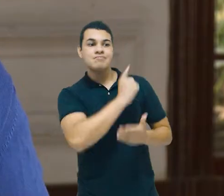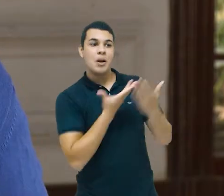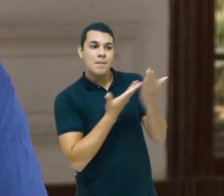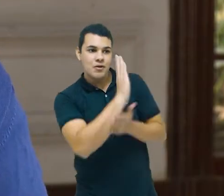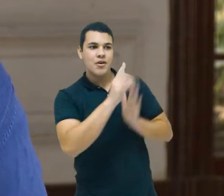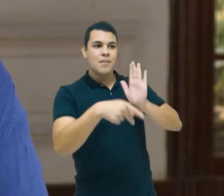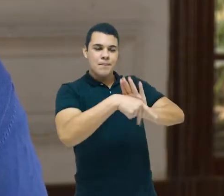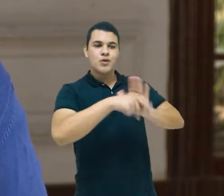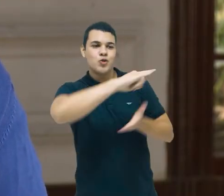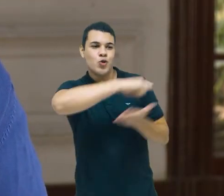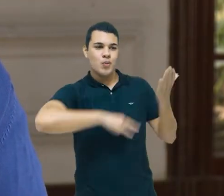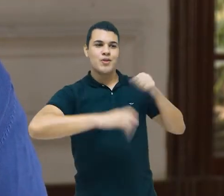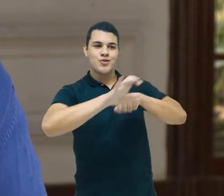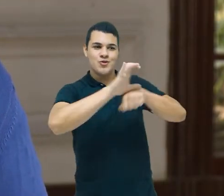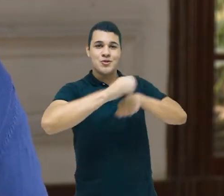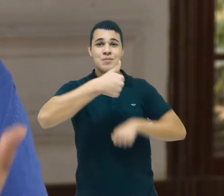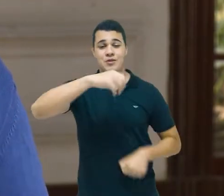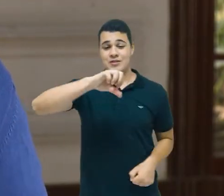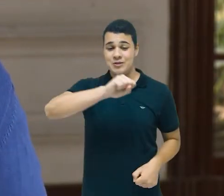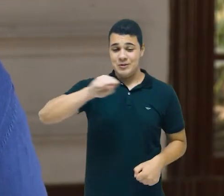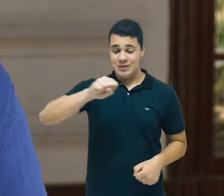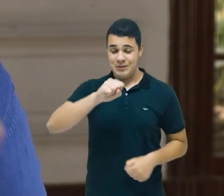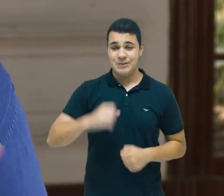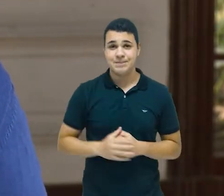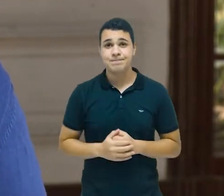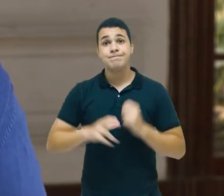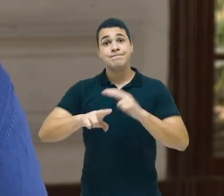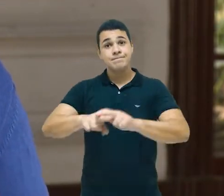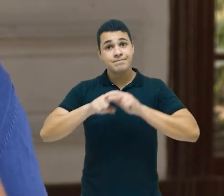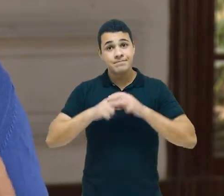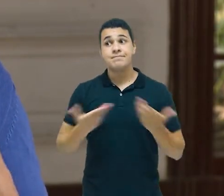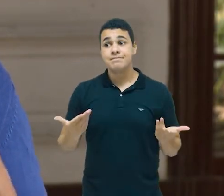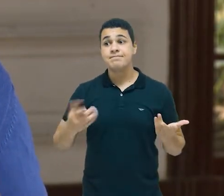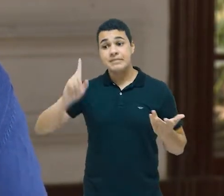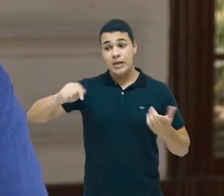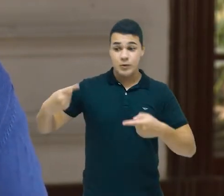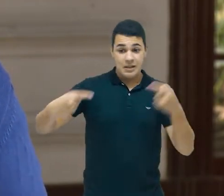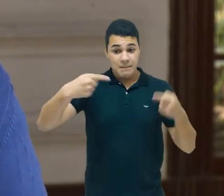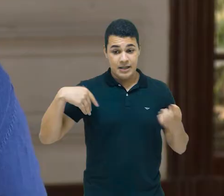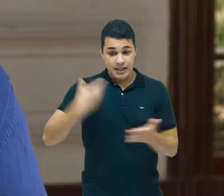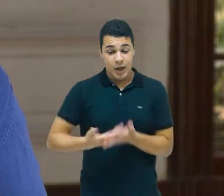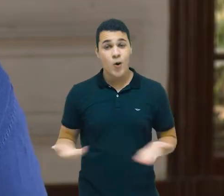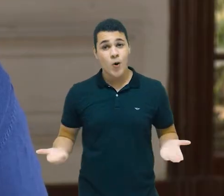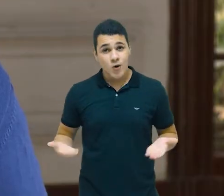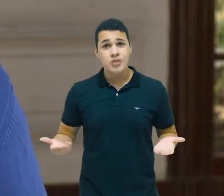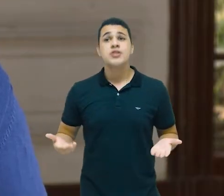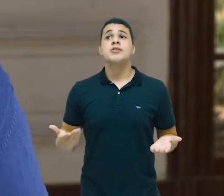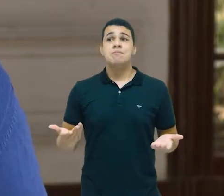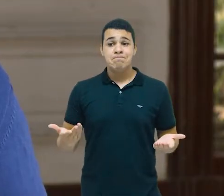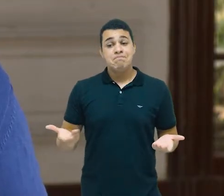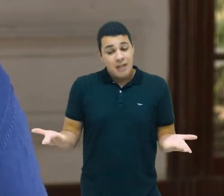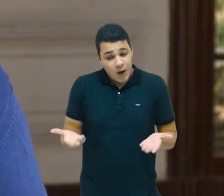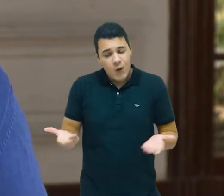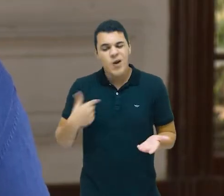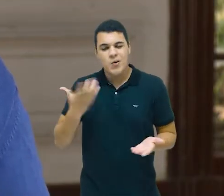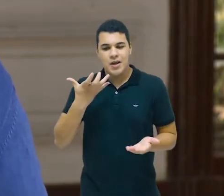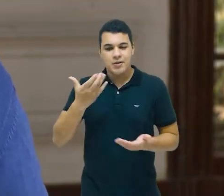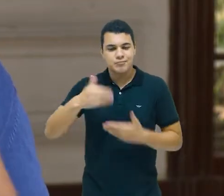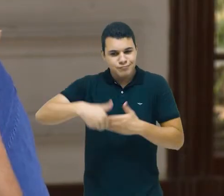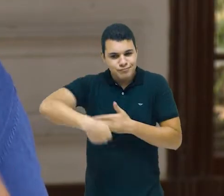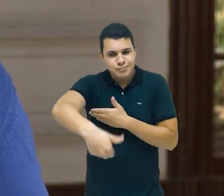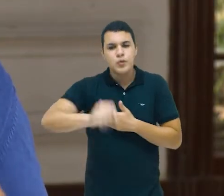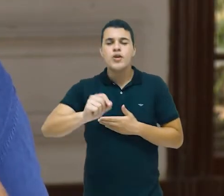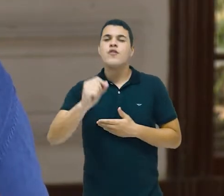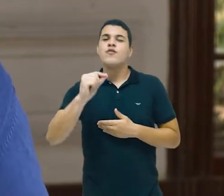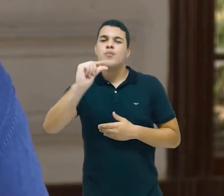Constituinte de 88. Enfim, então, esse é o debate atual, não é? E eu vou agora, então, passar, vou